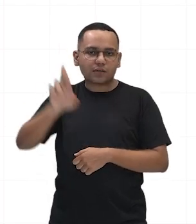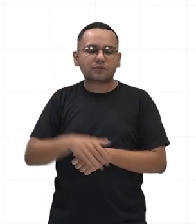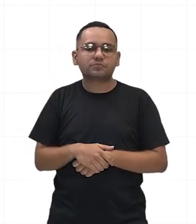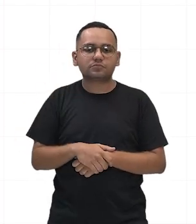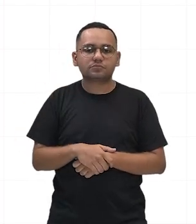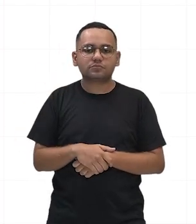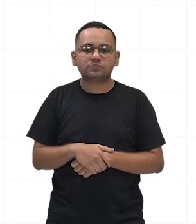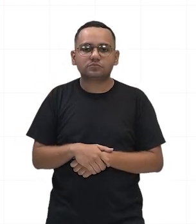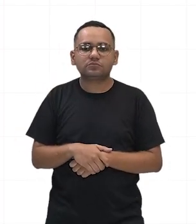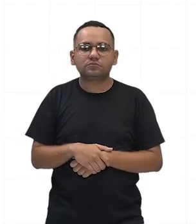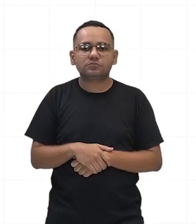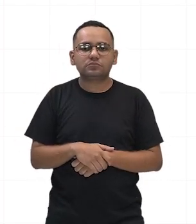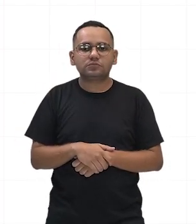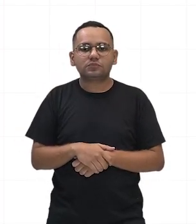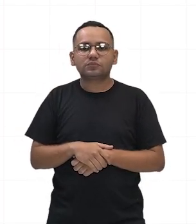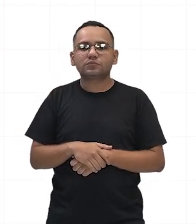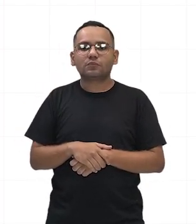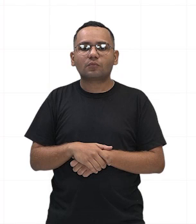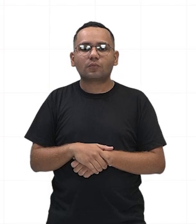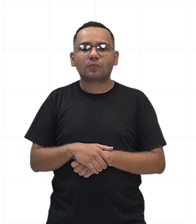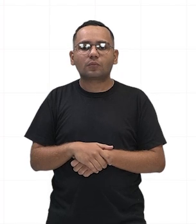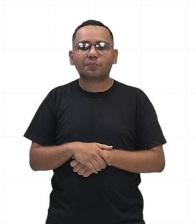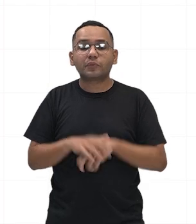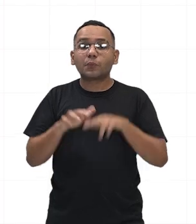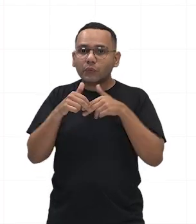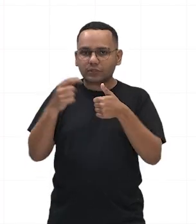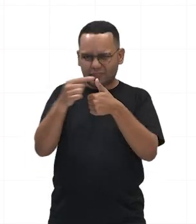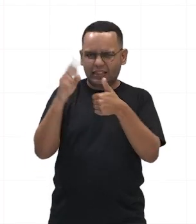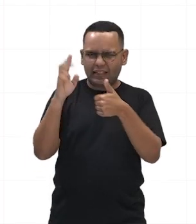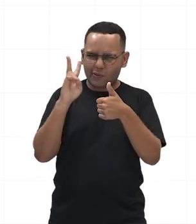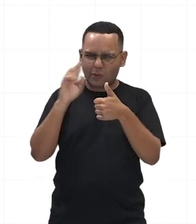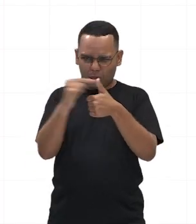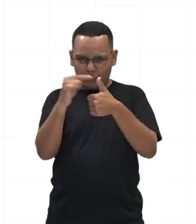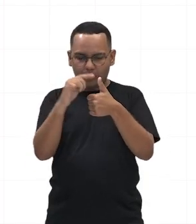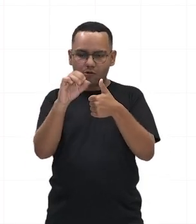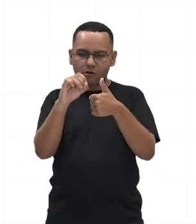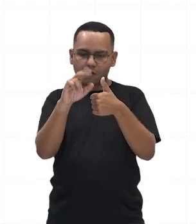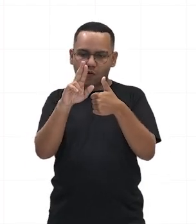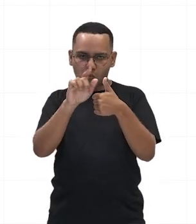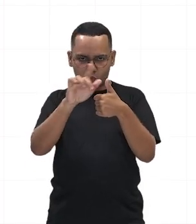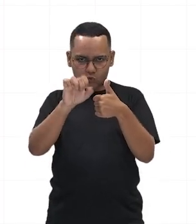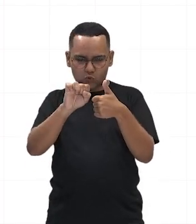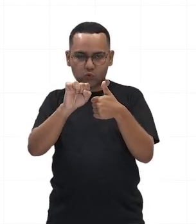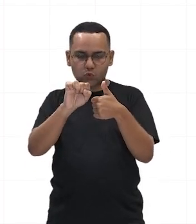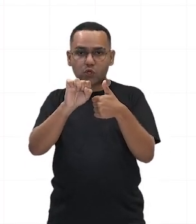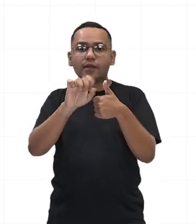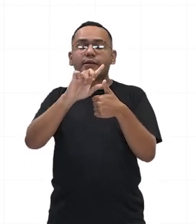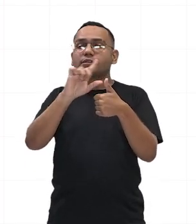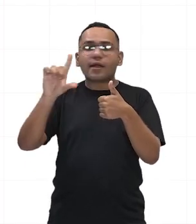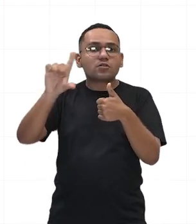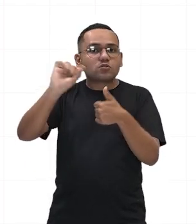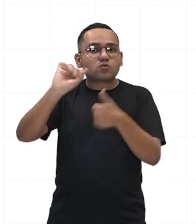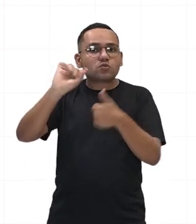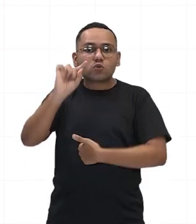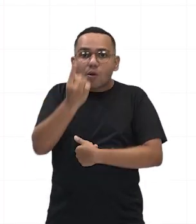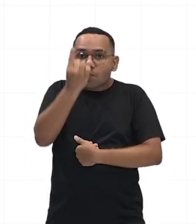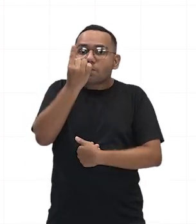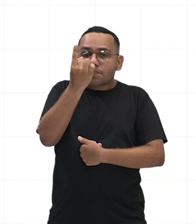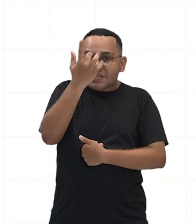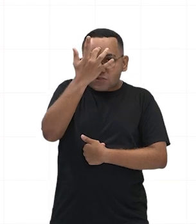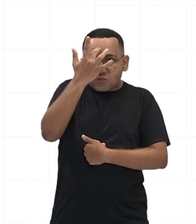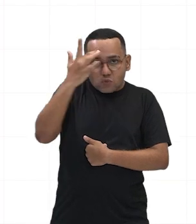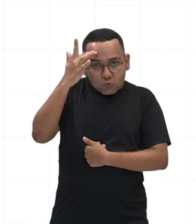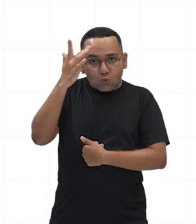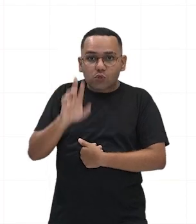os cunstos eram substituídos por um ditador. Os ditadores eram escolhidos para um mandato de seis meses,